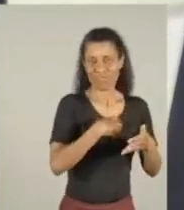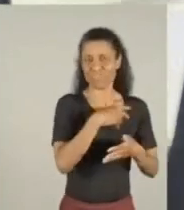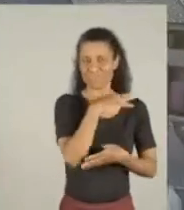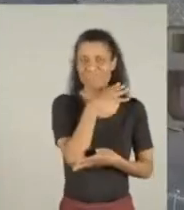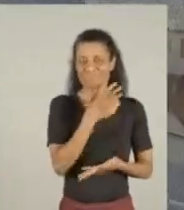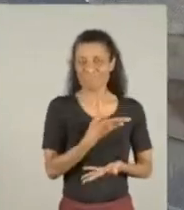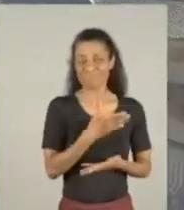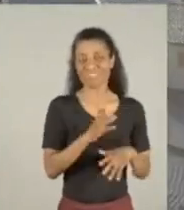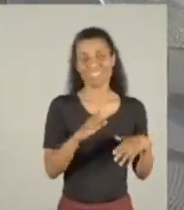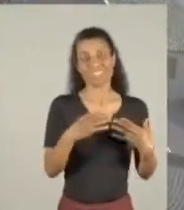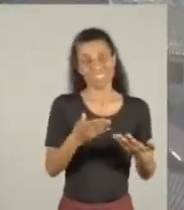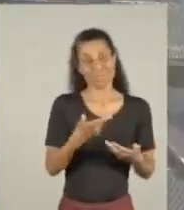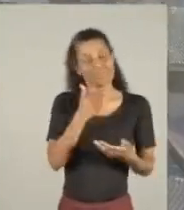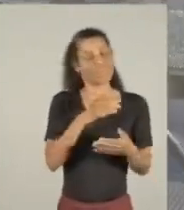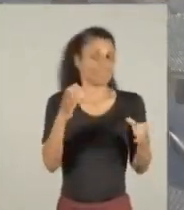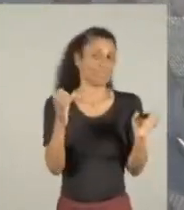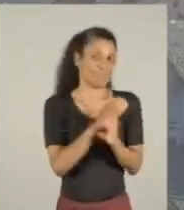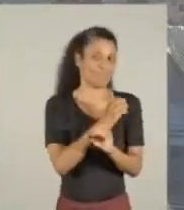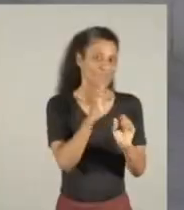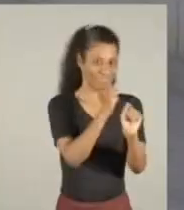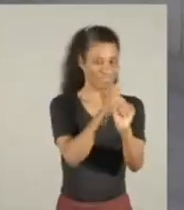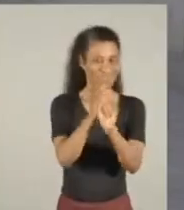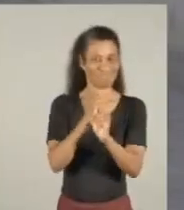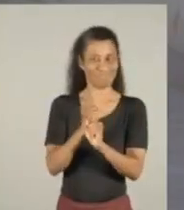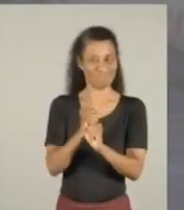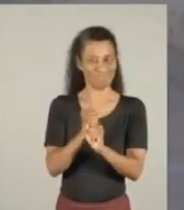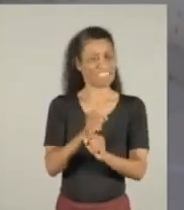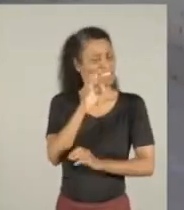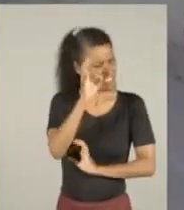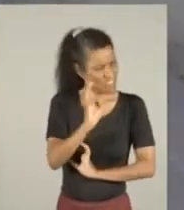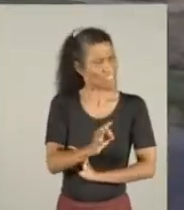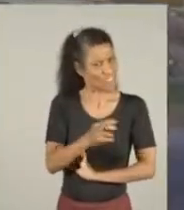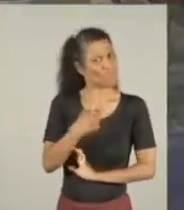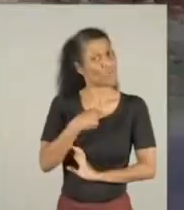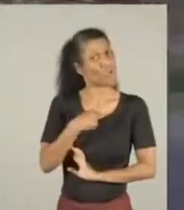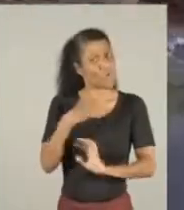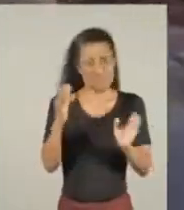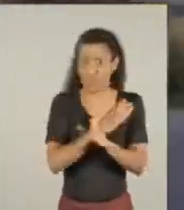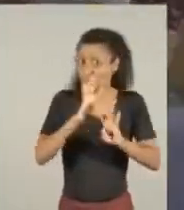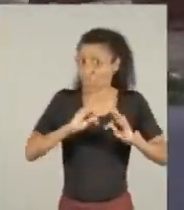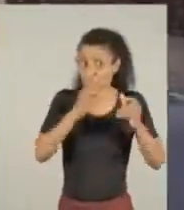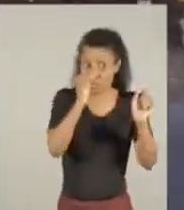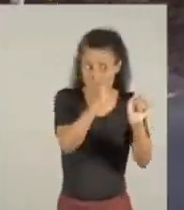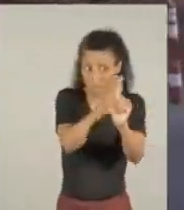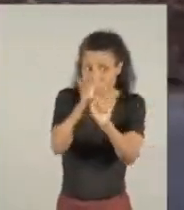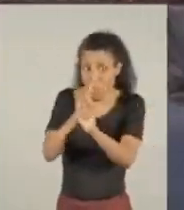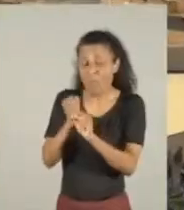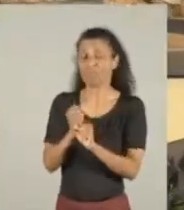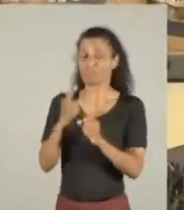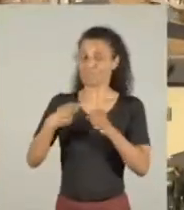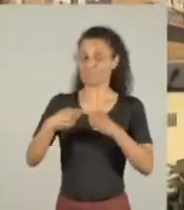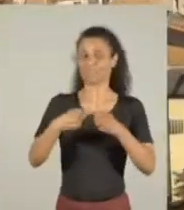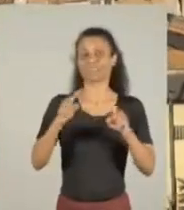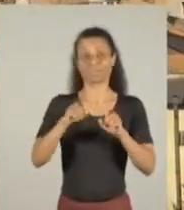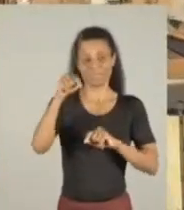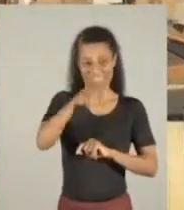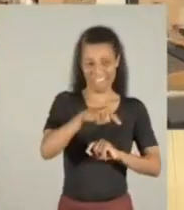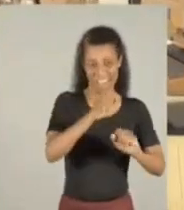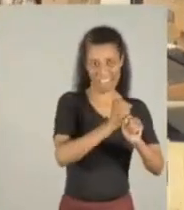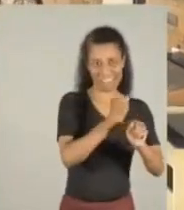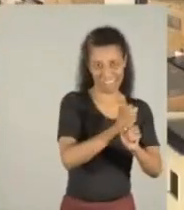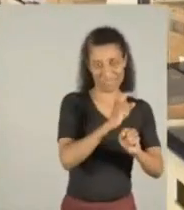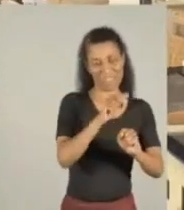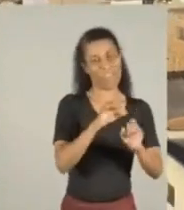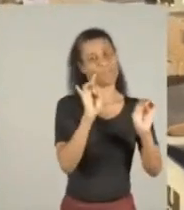de forma precária. Mas eu quero dizer que eu vou concluir essa obra. Eu não tenho dúvida nenhuma que eu vou concluir todas as obras da cidade. Mas esta aqui,